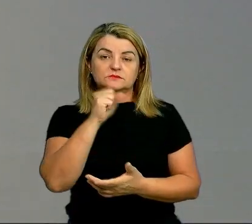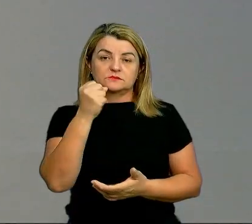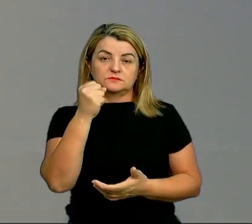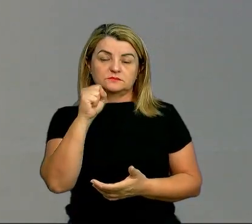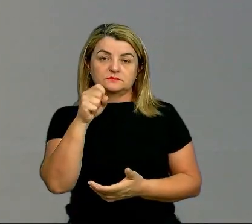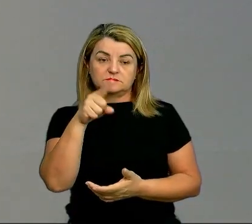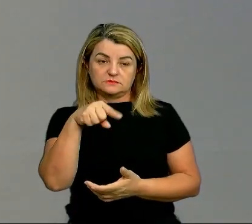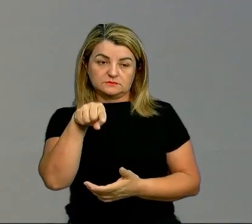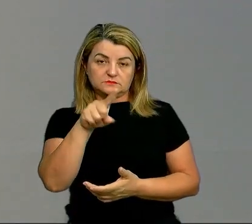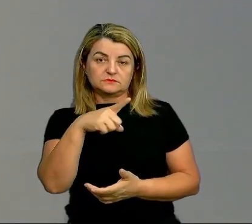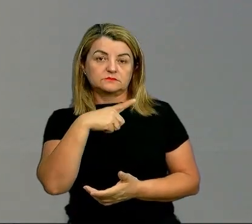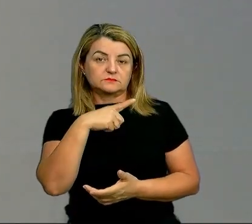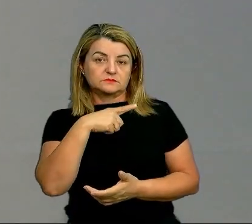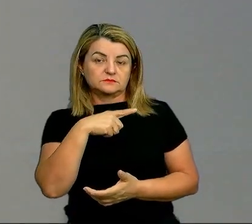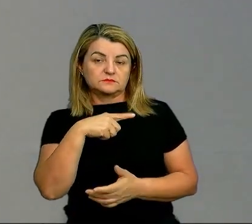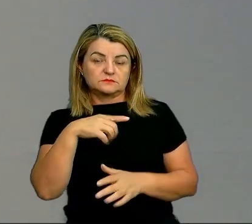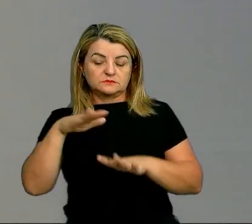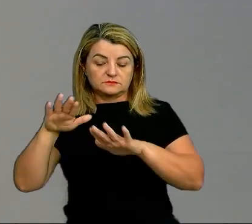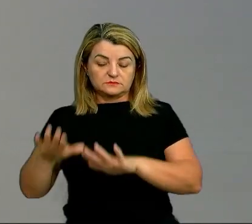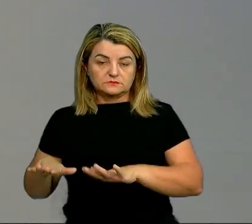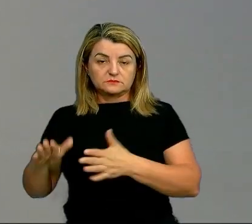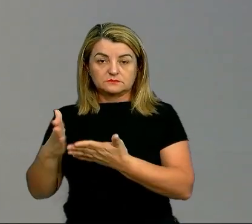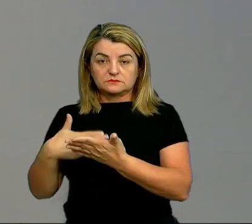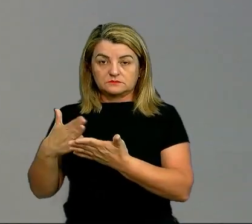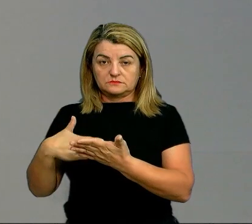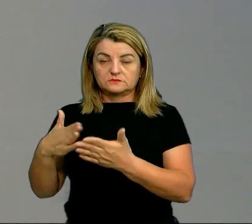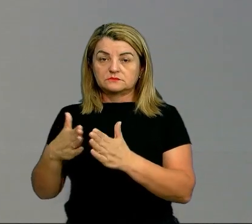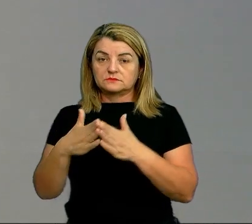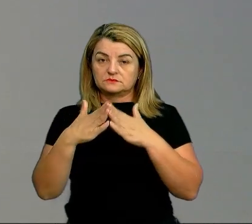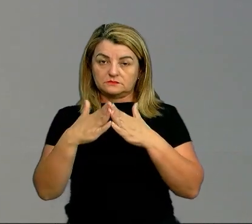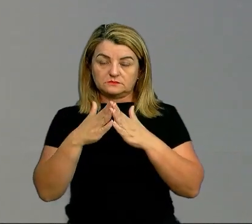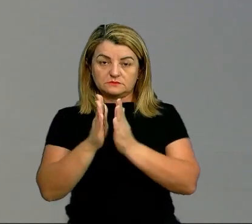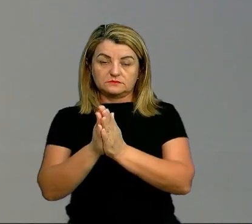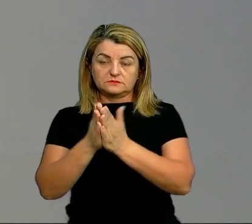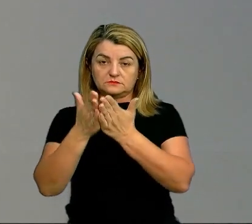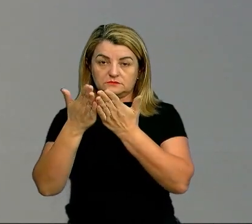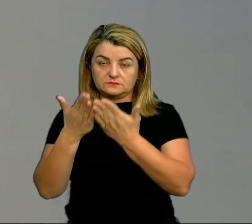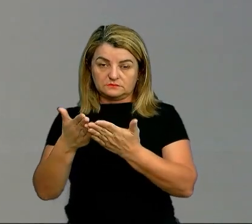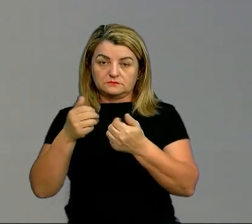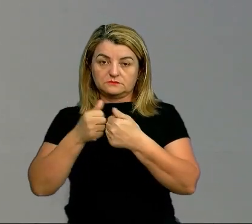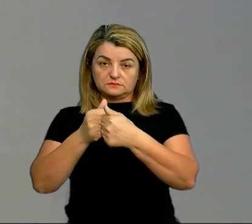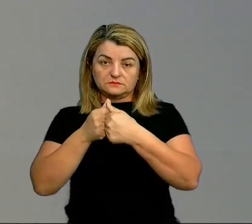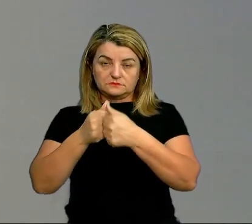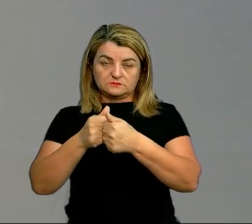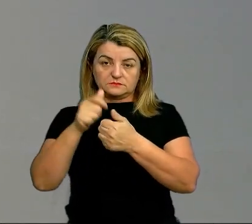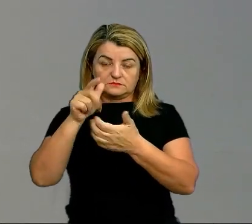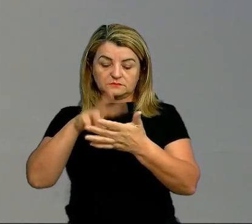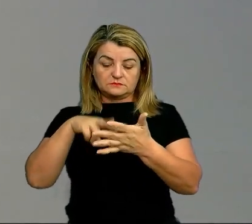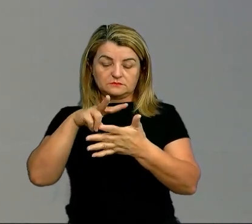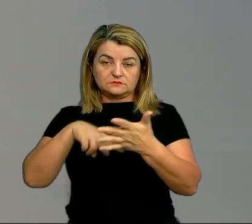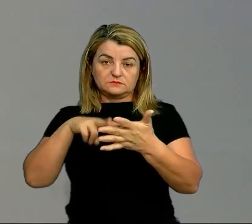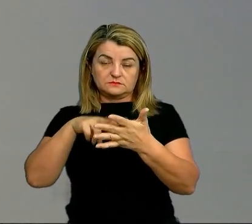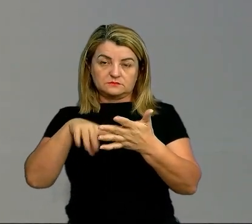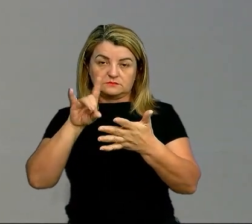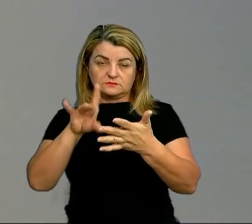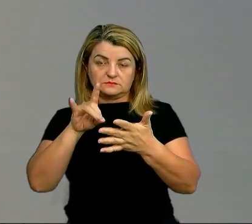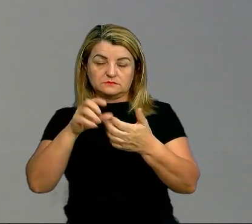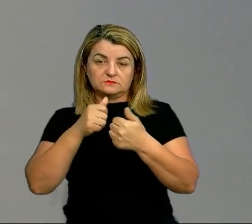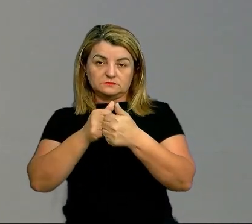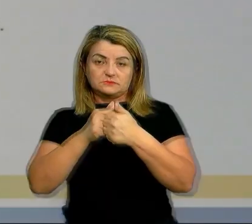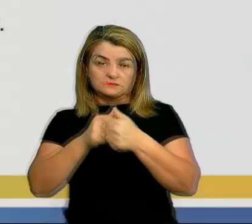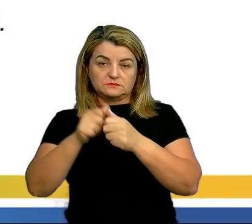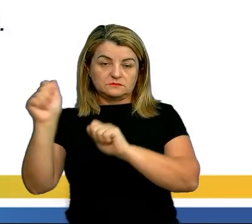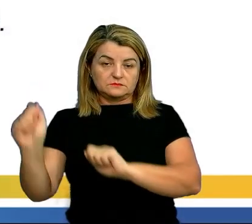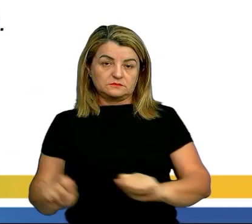Portanto, se você tiver com o livro aí em mãos, por favor, abra o livro, acompanhe a leitura, mas se não tiver, é só acompanhar na